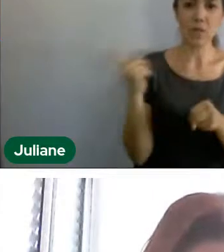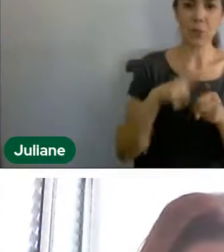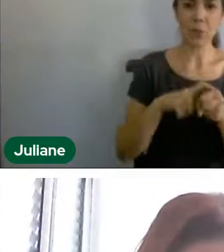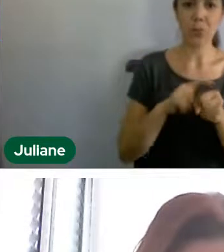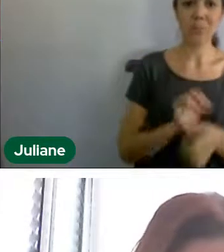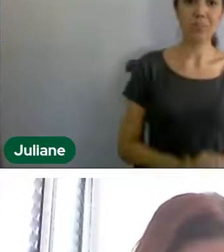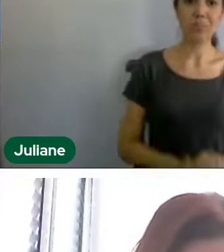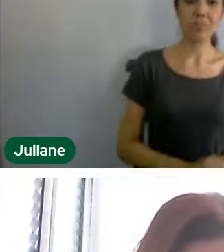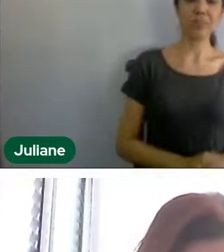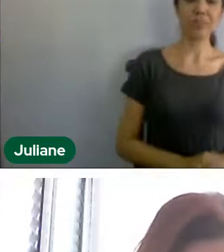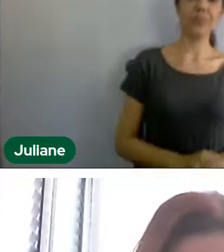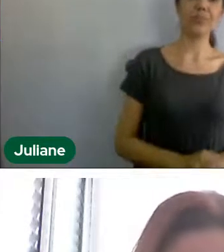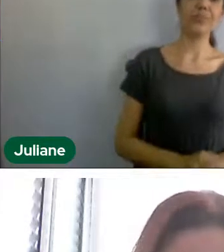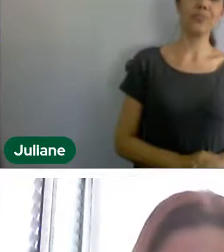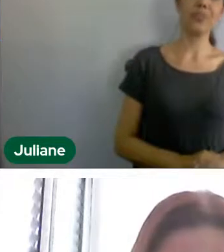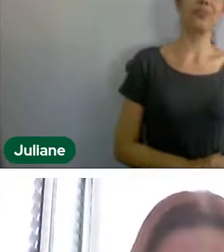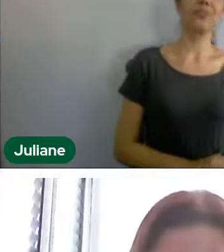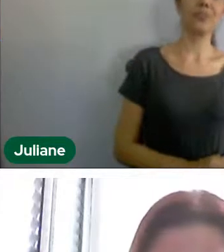Bem,